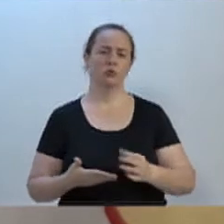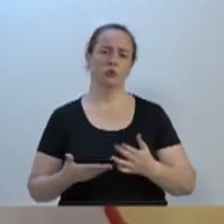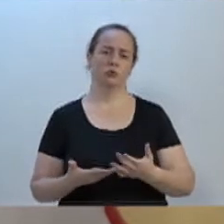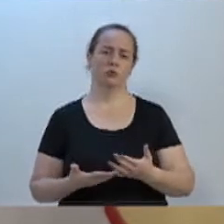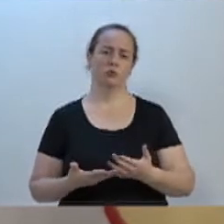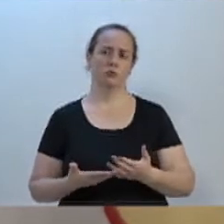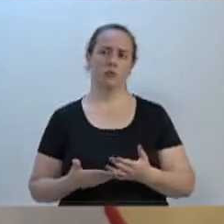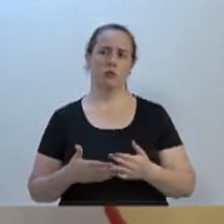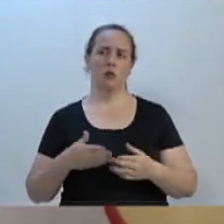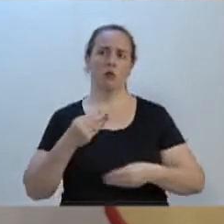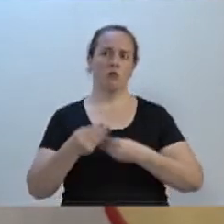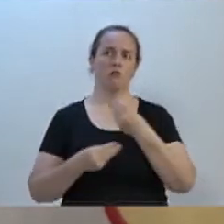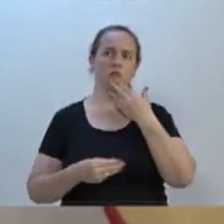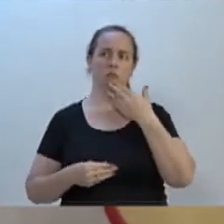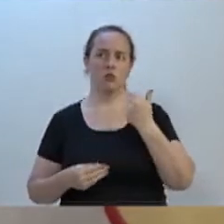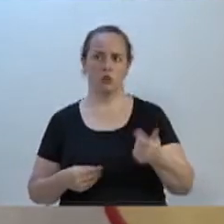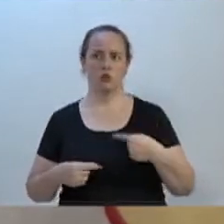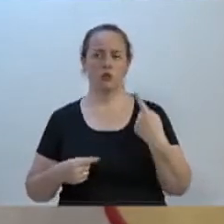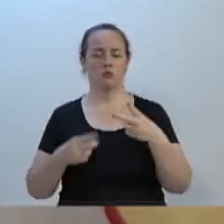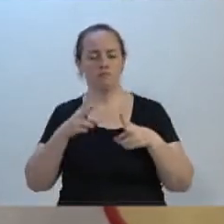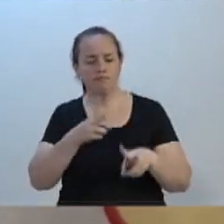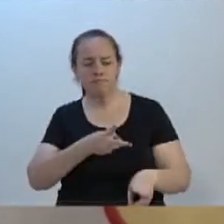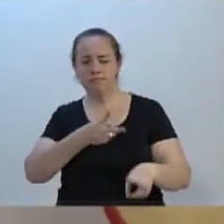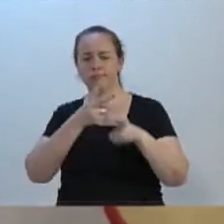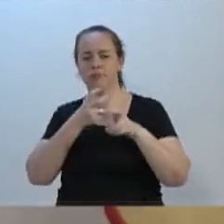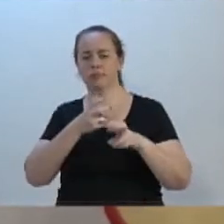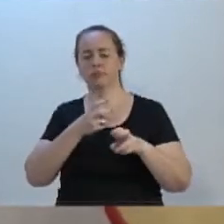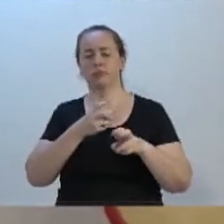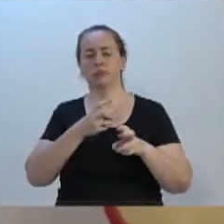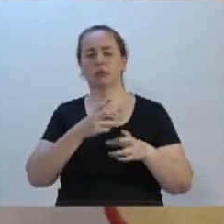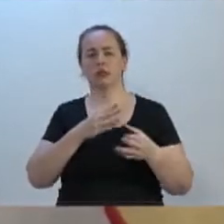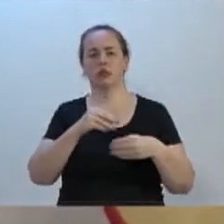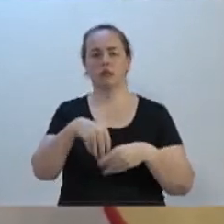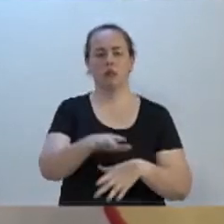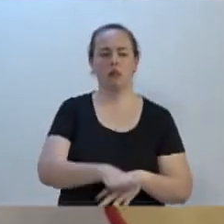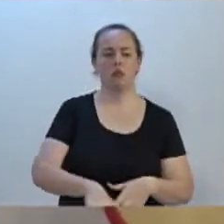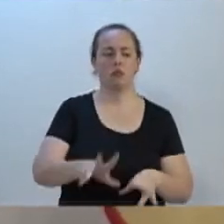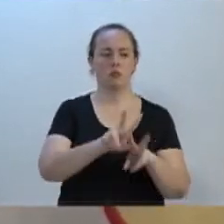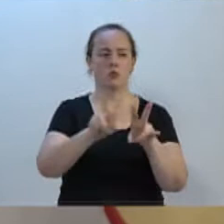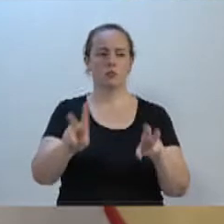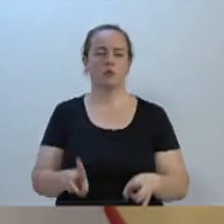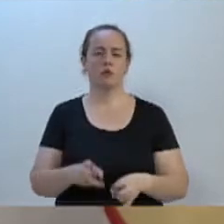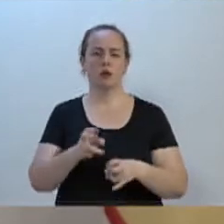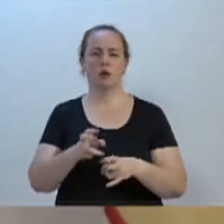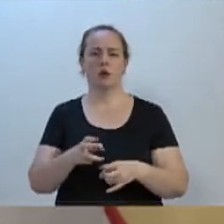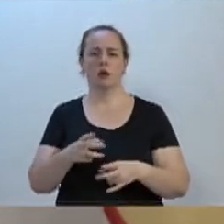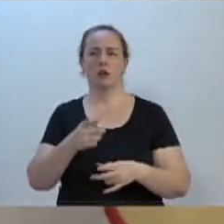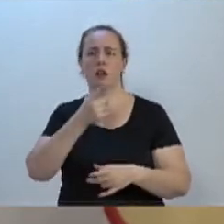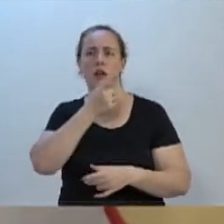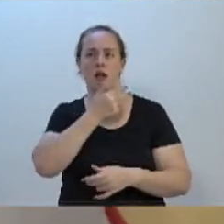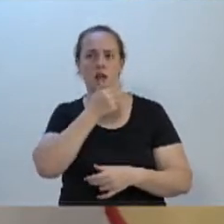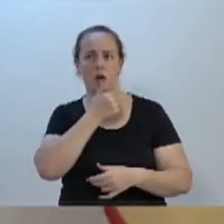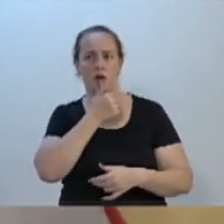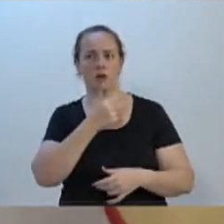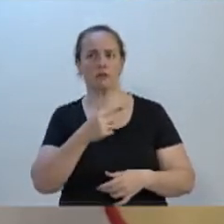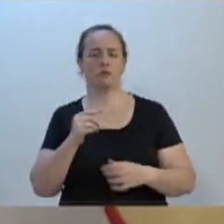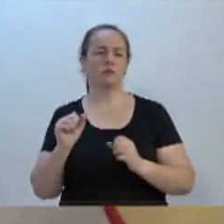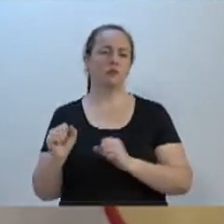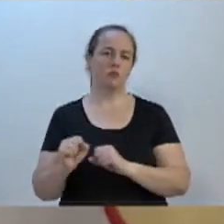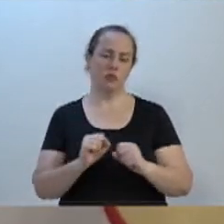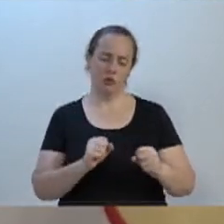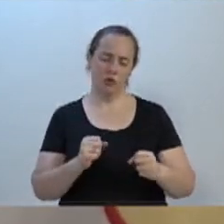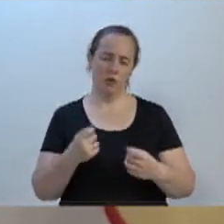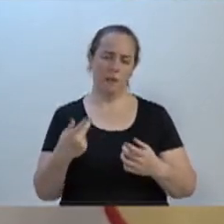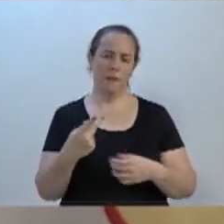melhoria que nós temos visto na questão relativa ao abastecimento de água, ao oferecimento de água potável à